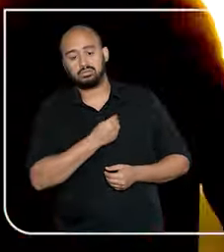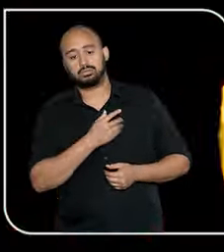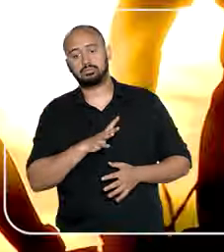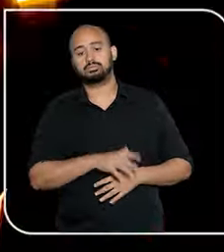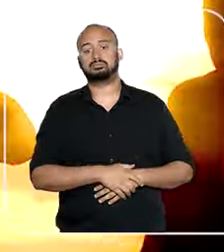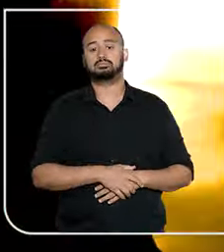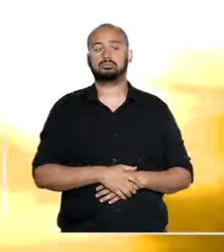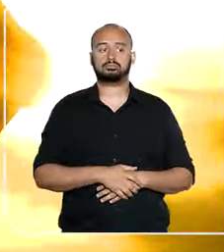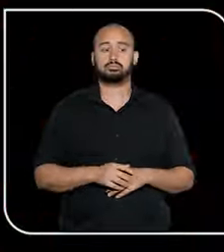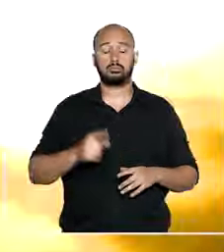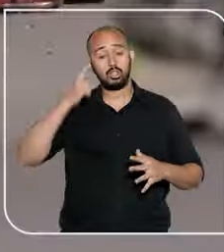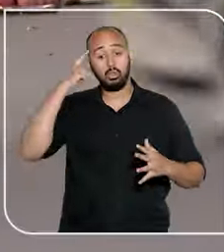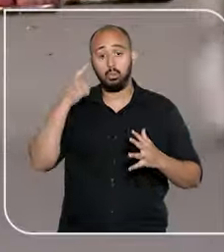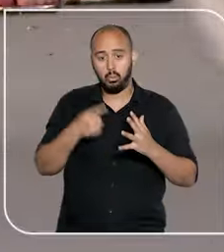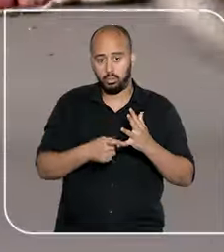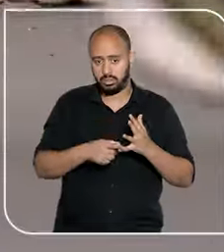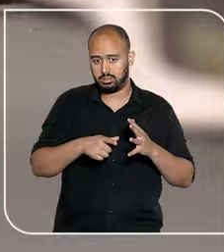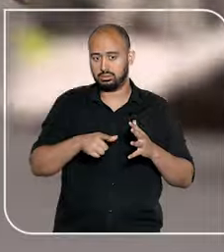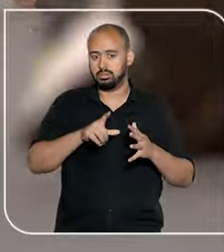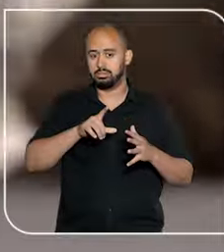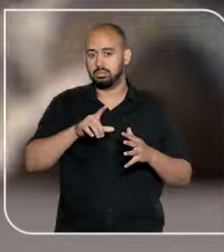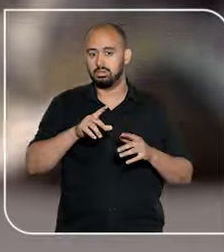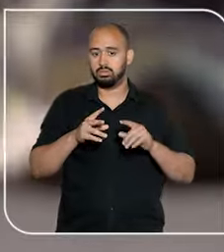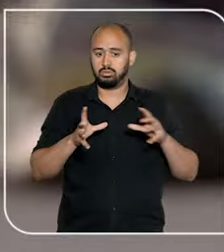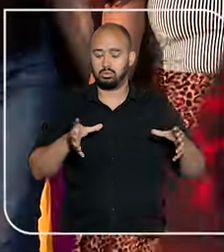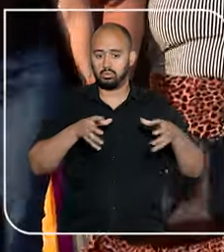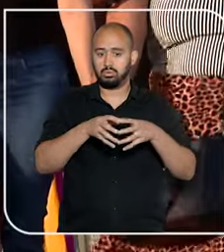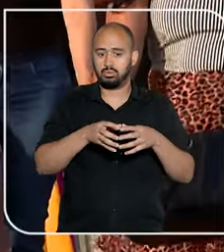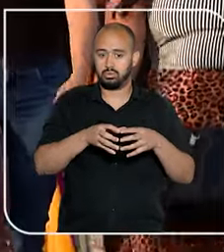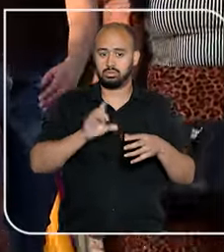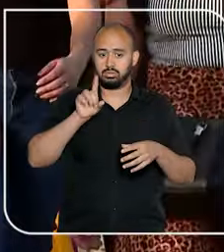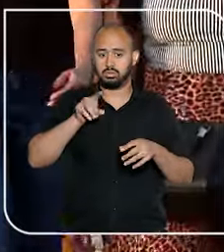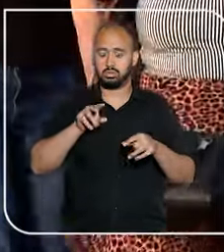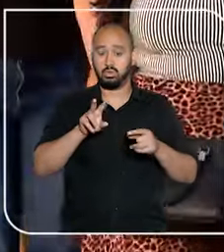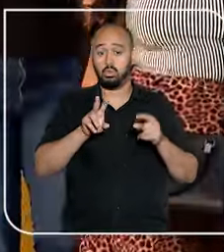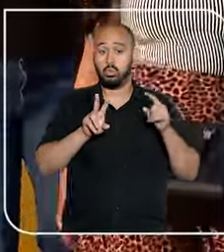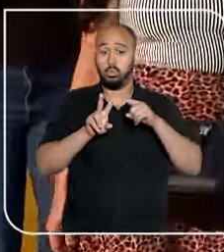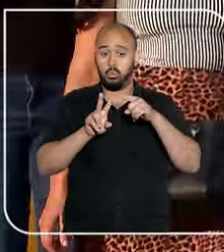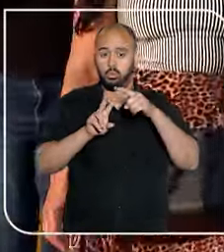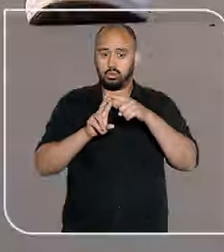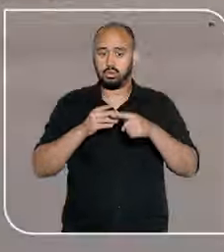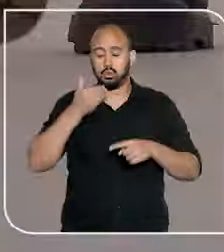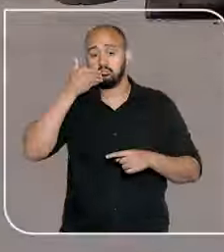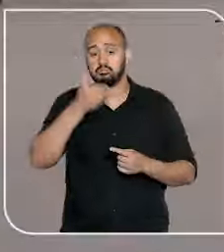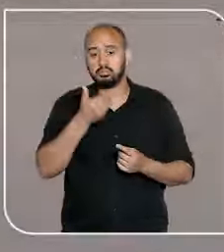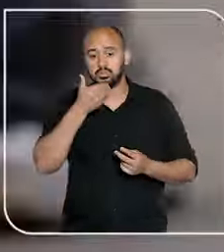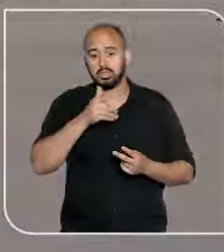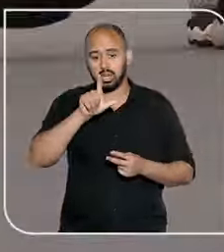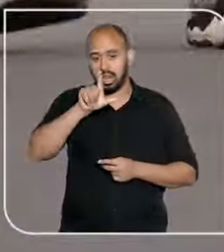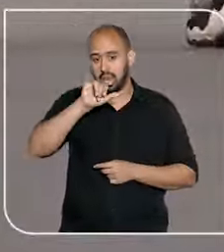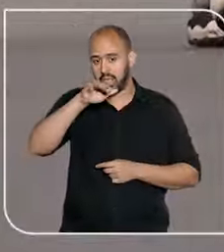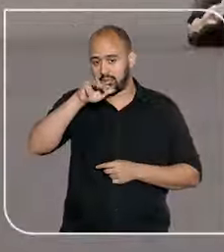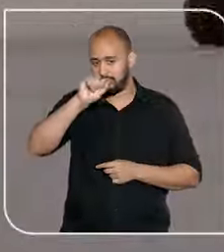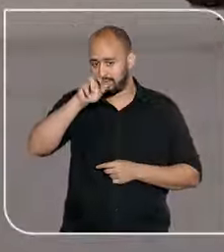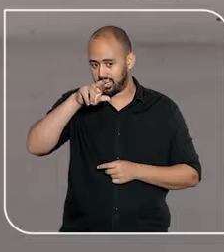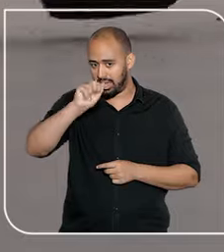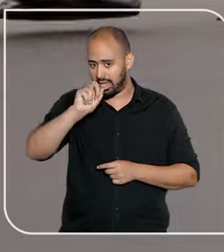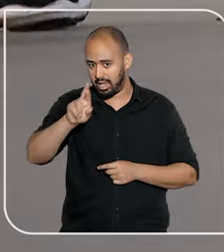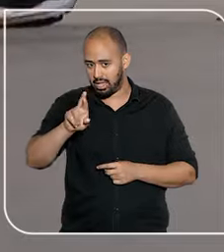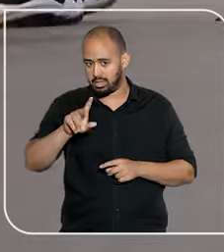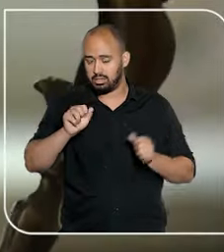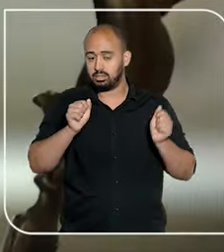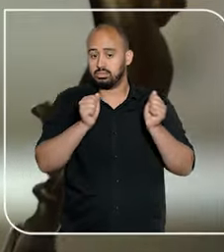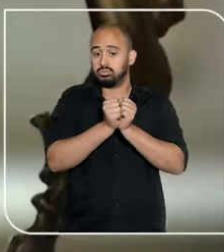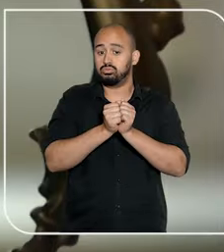Com as decisões unilaterais, famílias, associações e entidades representativas entram com pedidos de liminares